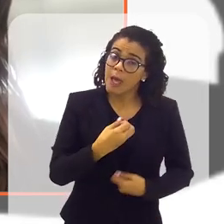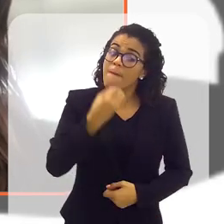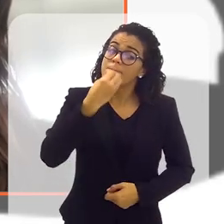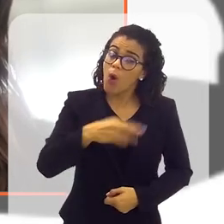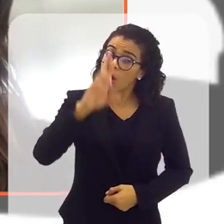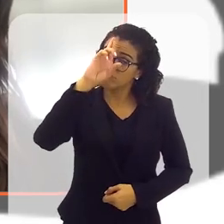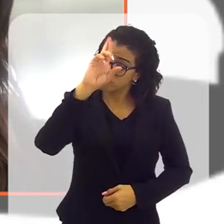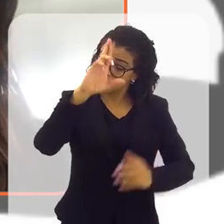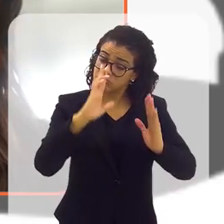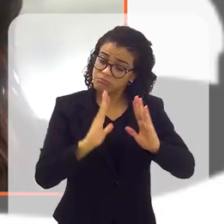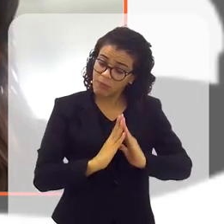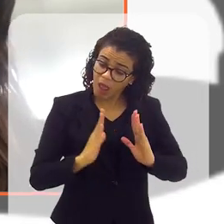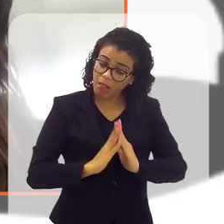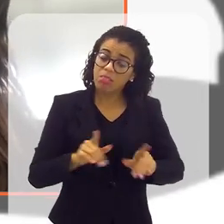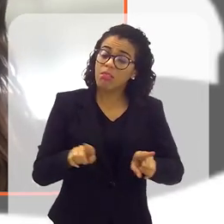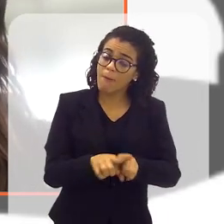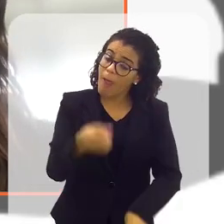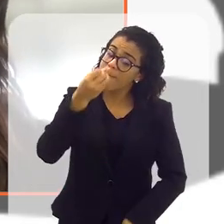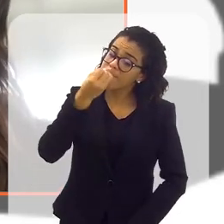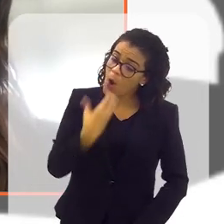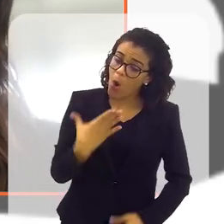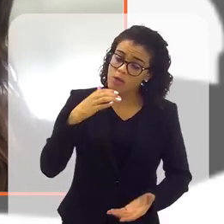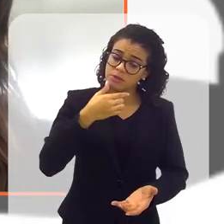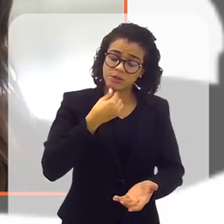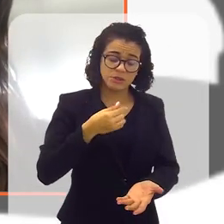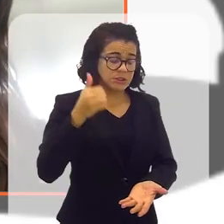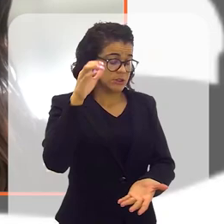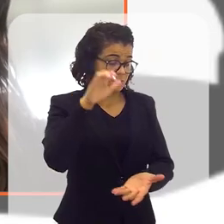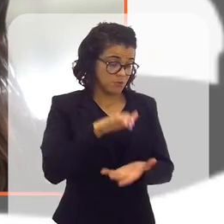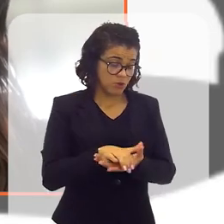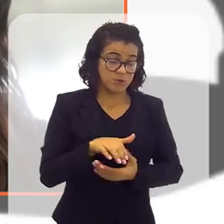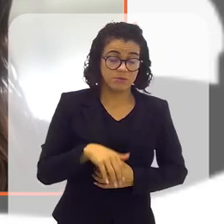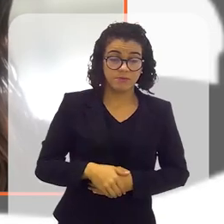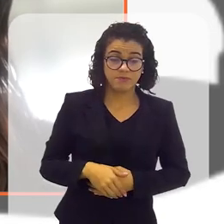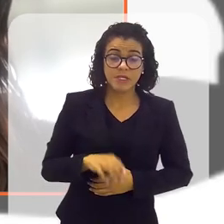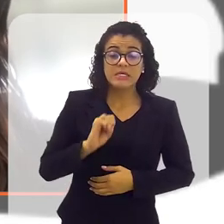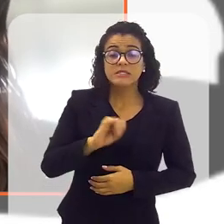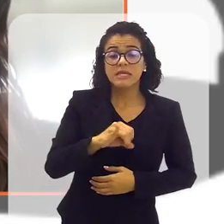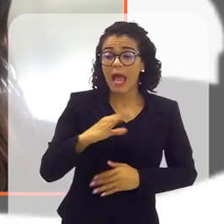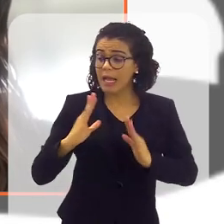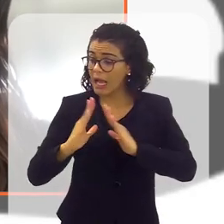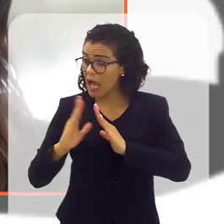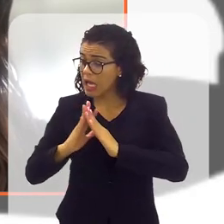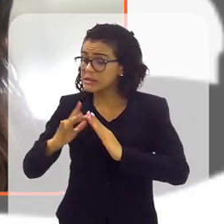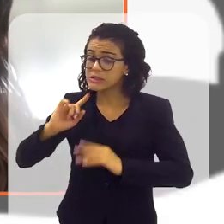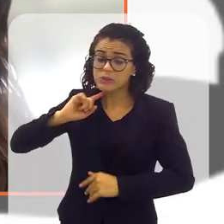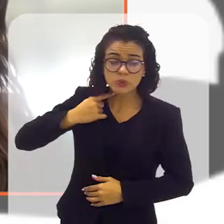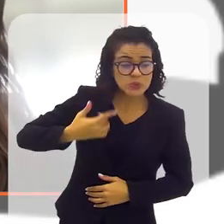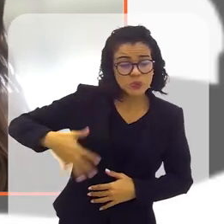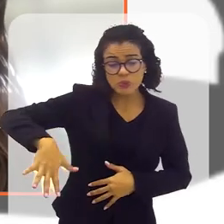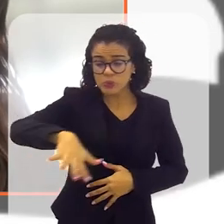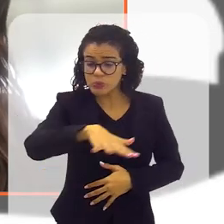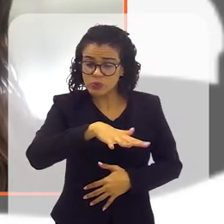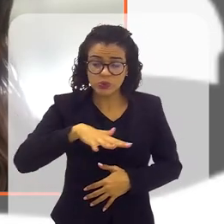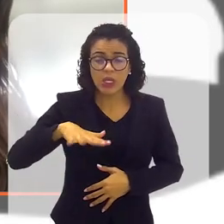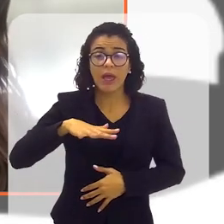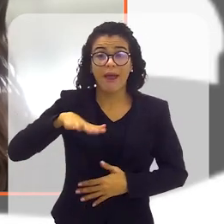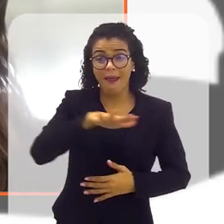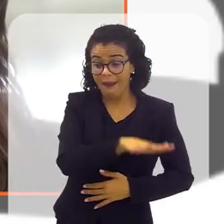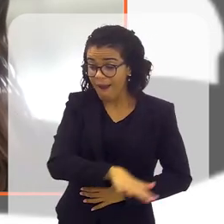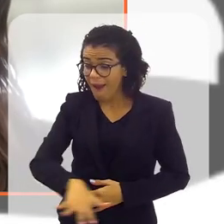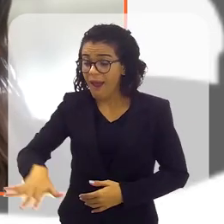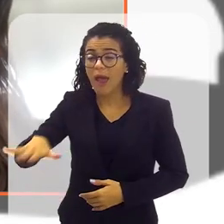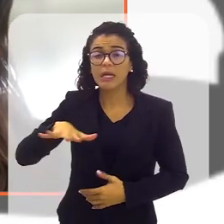boa dona de casa e uma boa esposa. Se o arroz está sujo, está ruim, a casa está suja e as